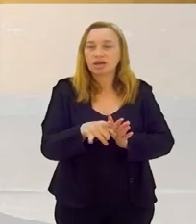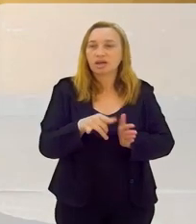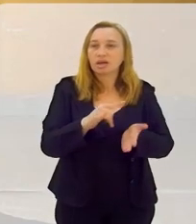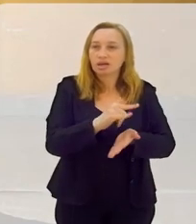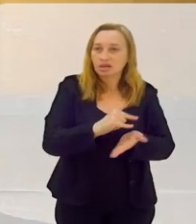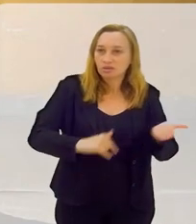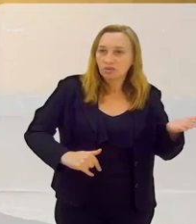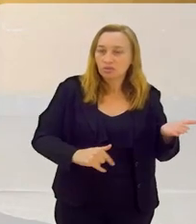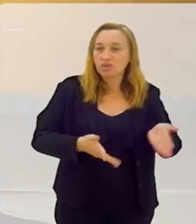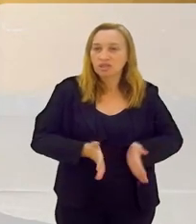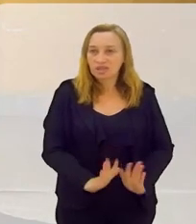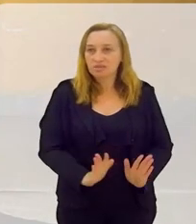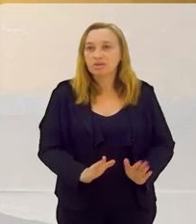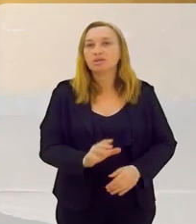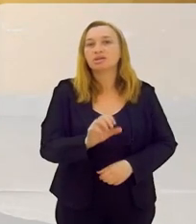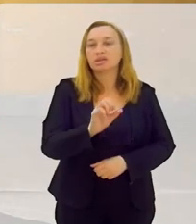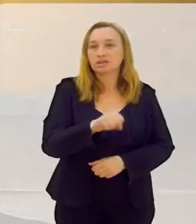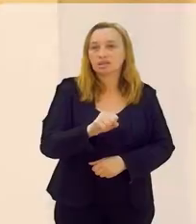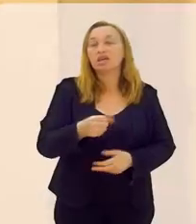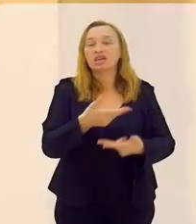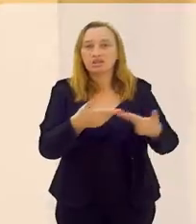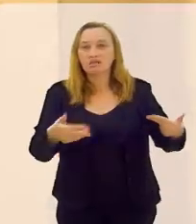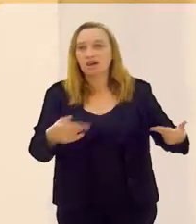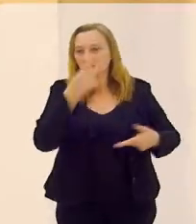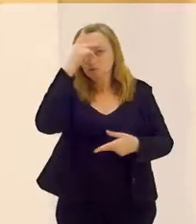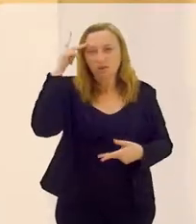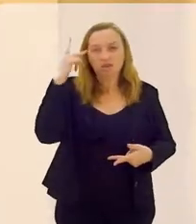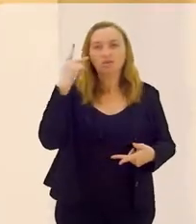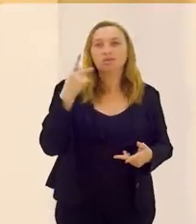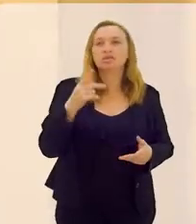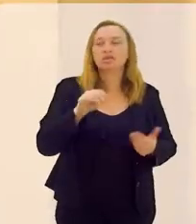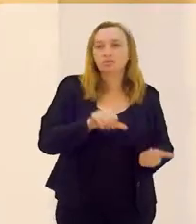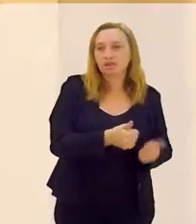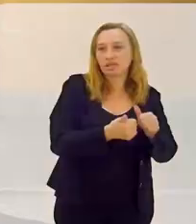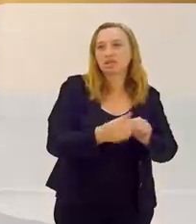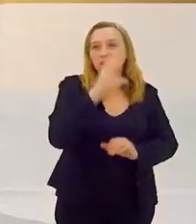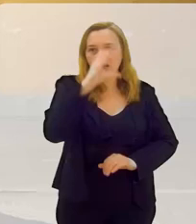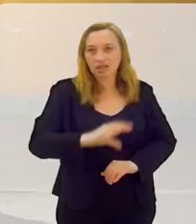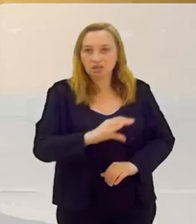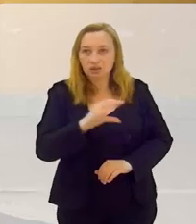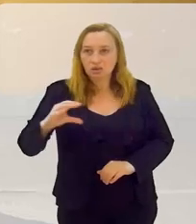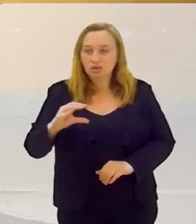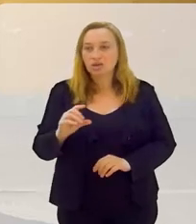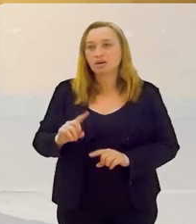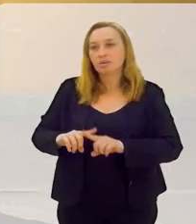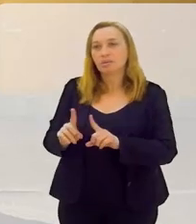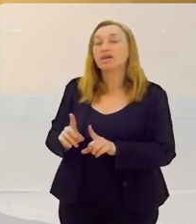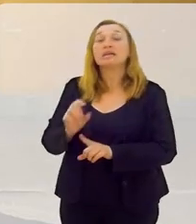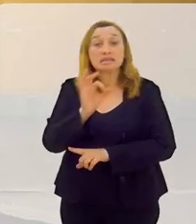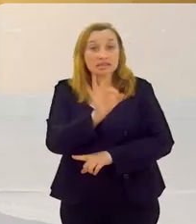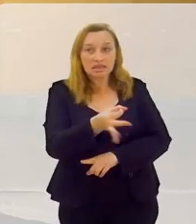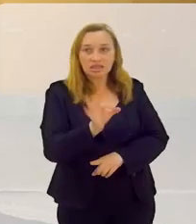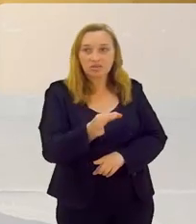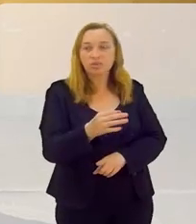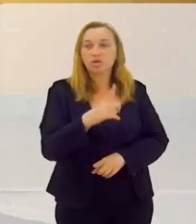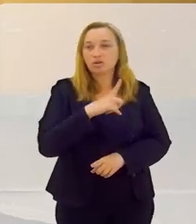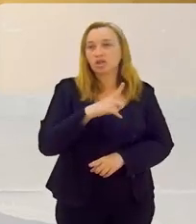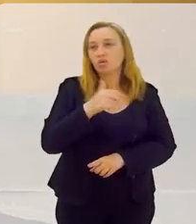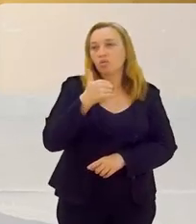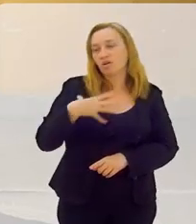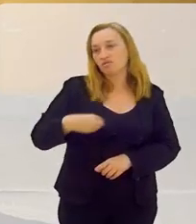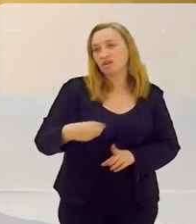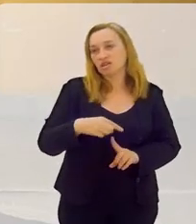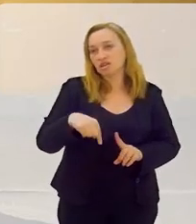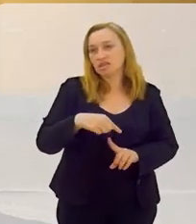pela certidão de nascimento. Mas existem muitas pessoas que batizam na católica. Justamente, mas aí, por exemplo, eu tenho